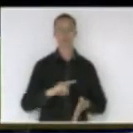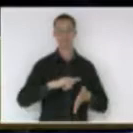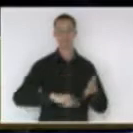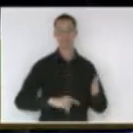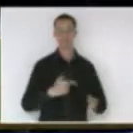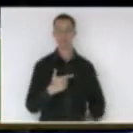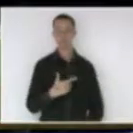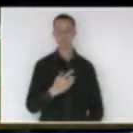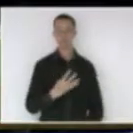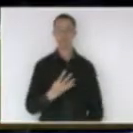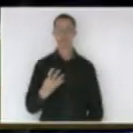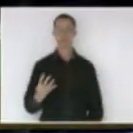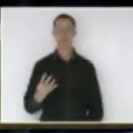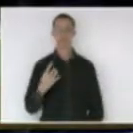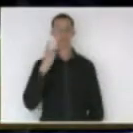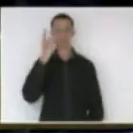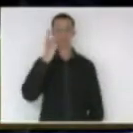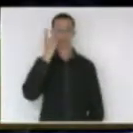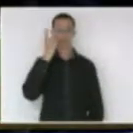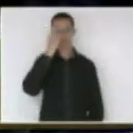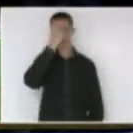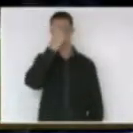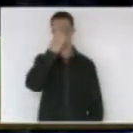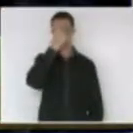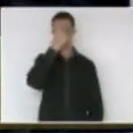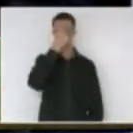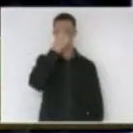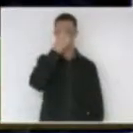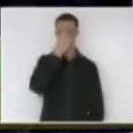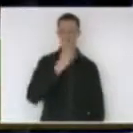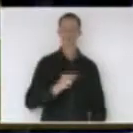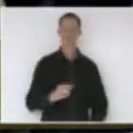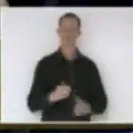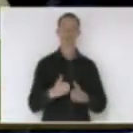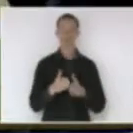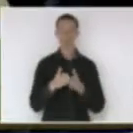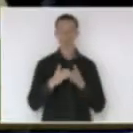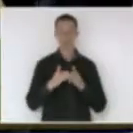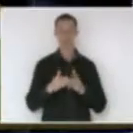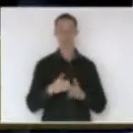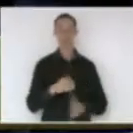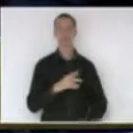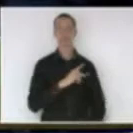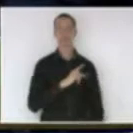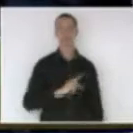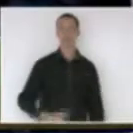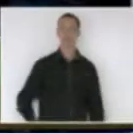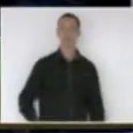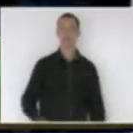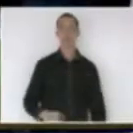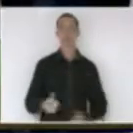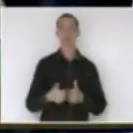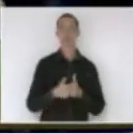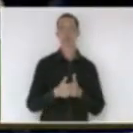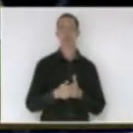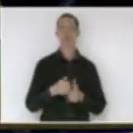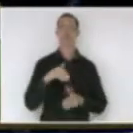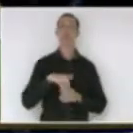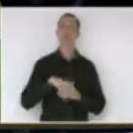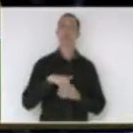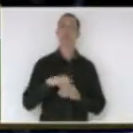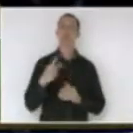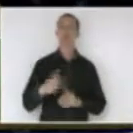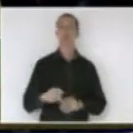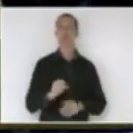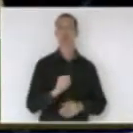moção 244 deputado Maurício Cudilar apelando ao presidente do tribunal regional eleitoral de Santa Catarina para que